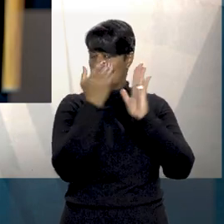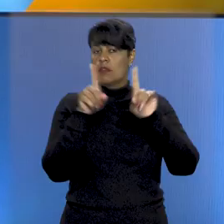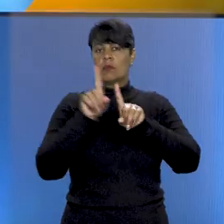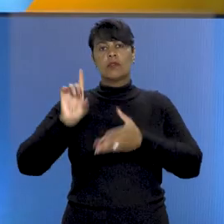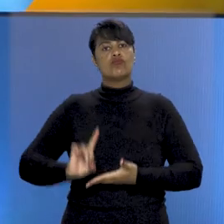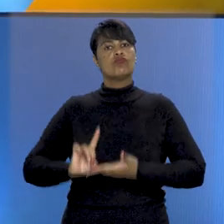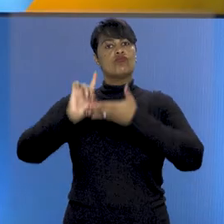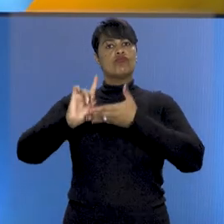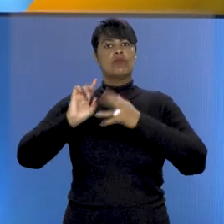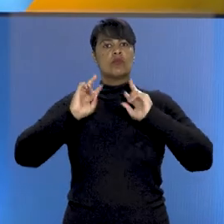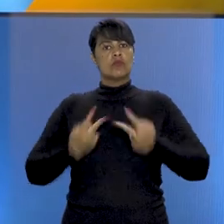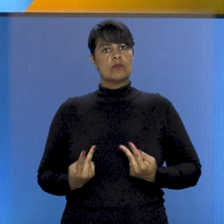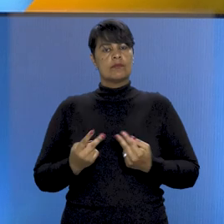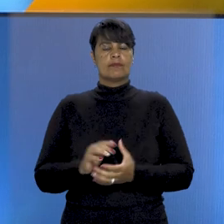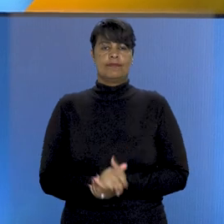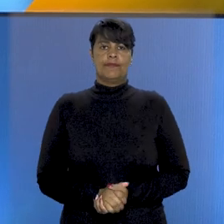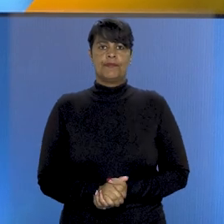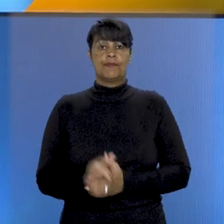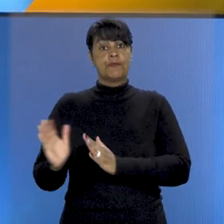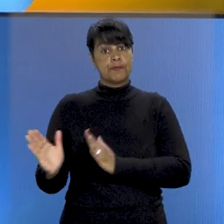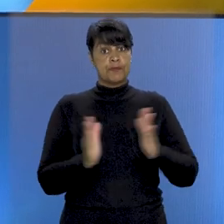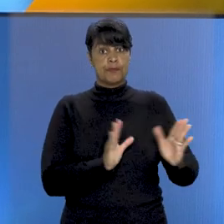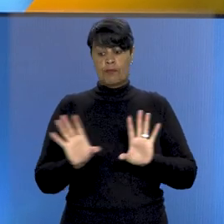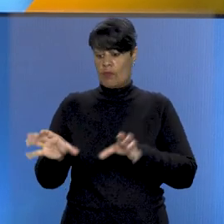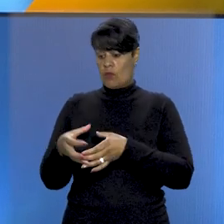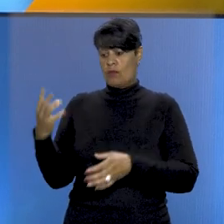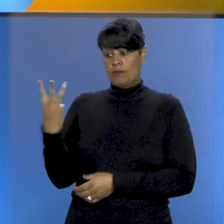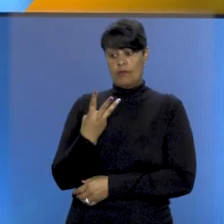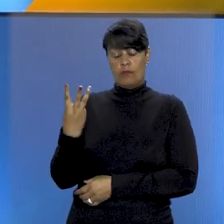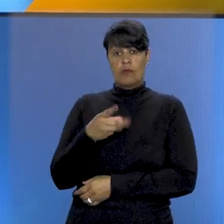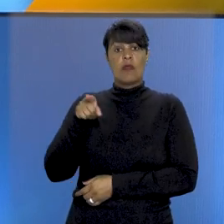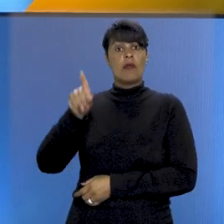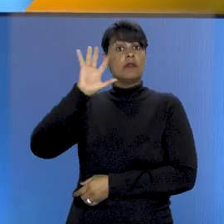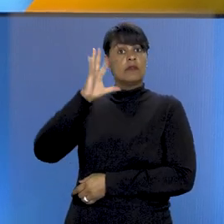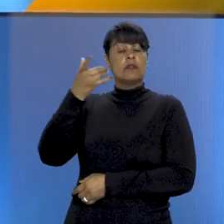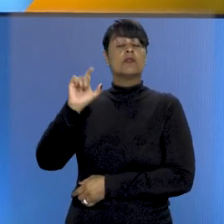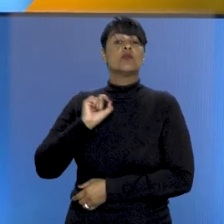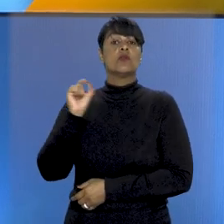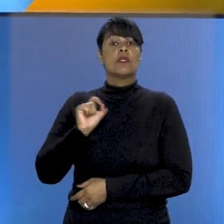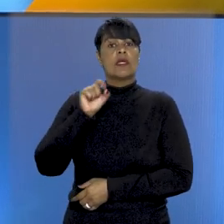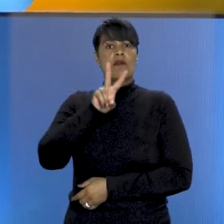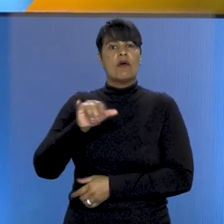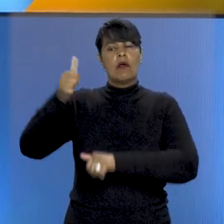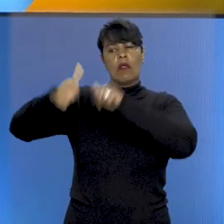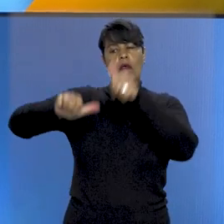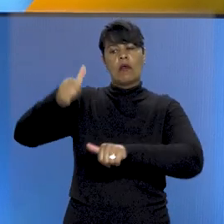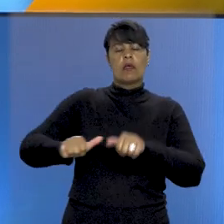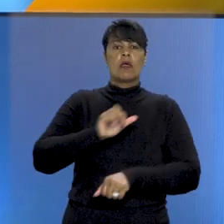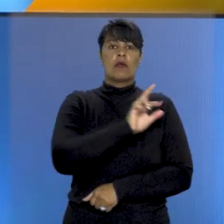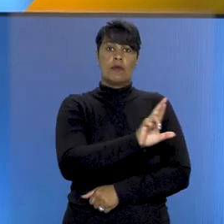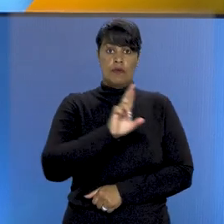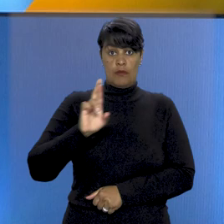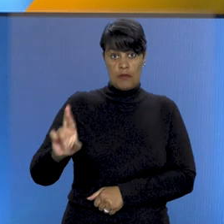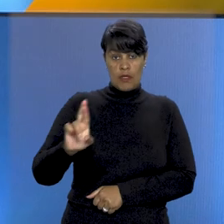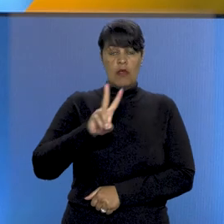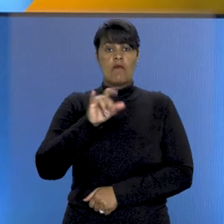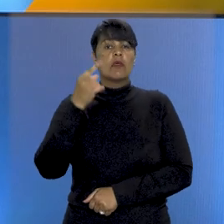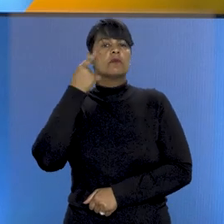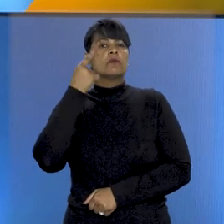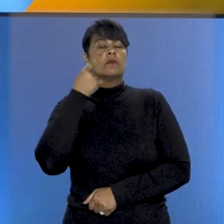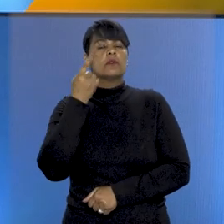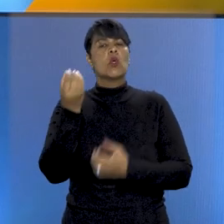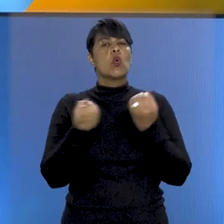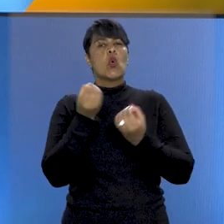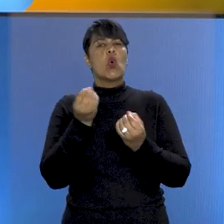humana. Na terceira sessão, os ministros decidiram submeter a julgamento um repetitivo que vai definir